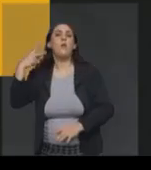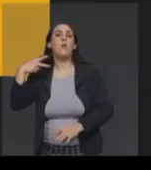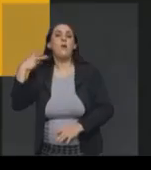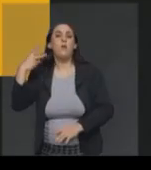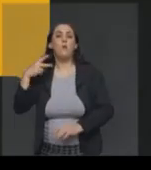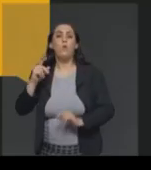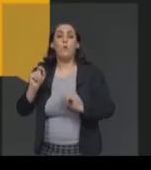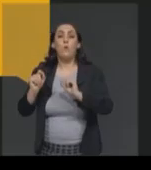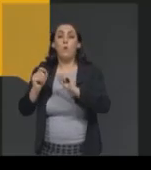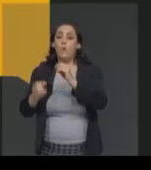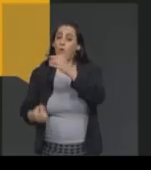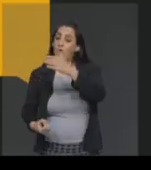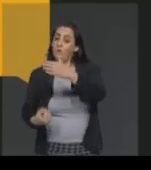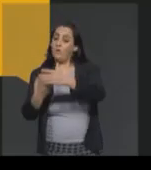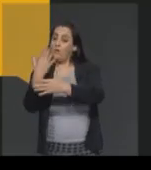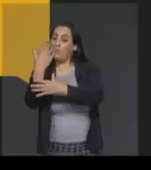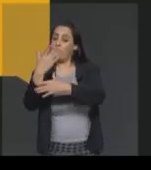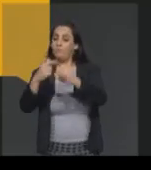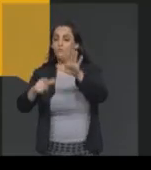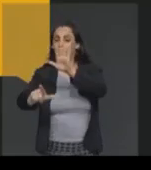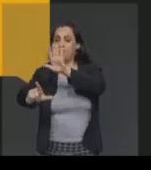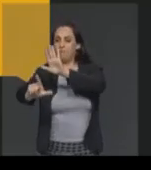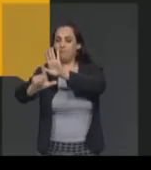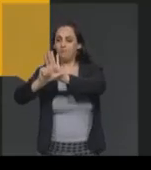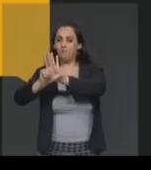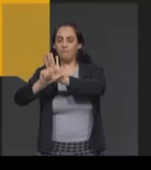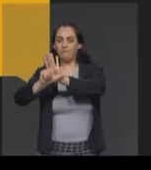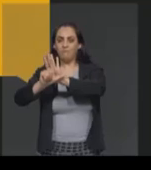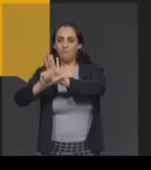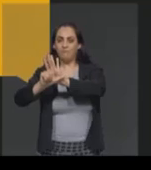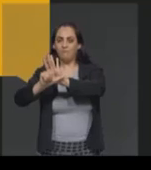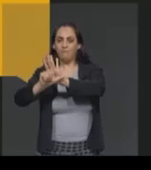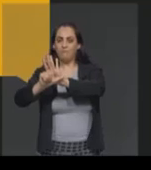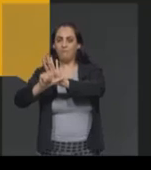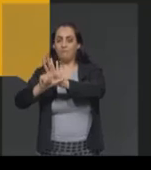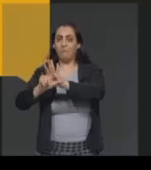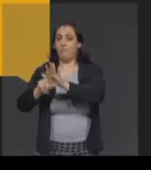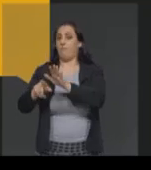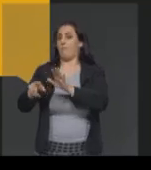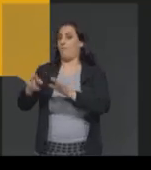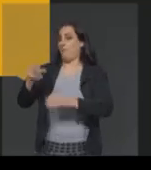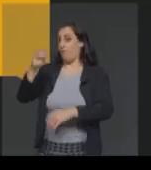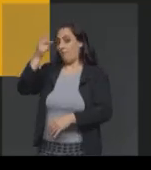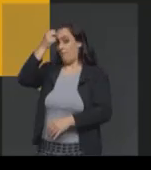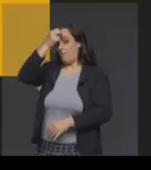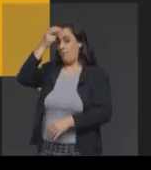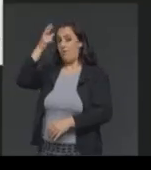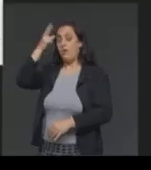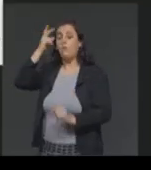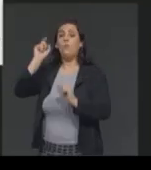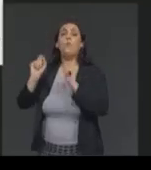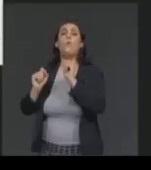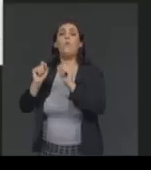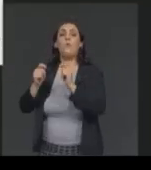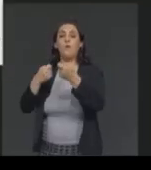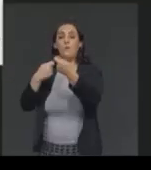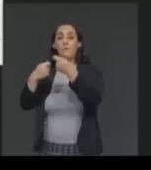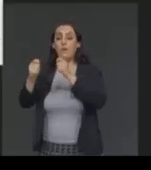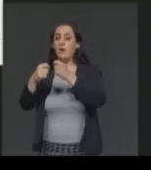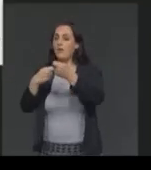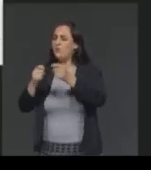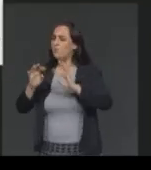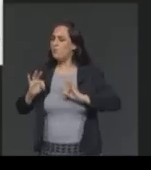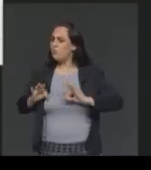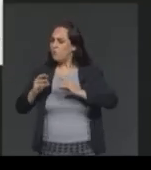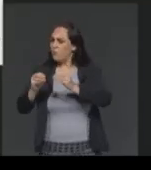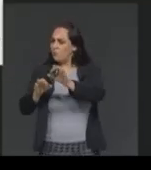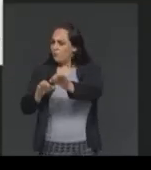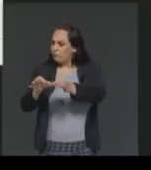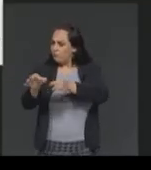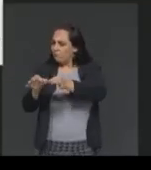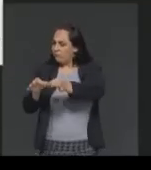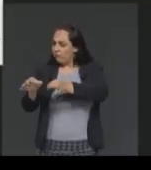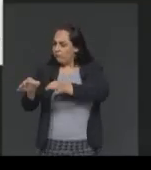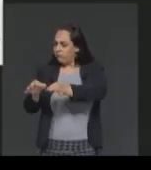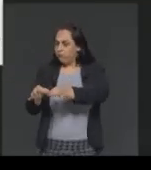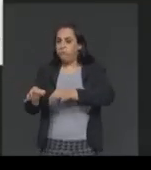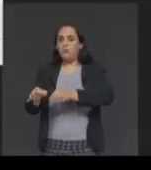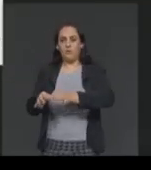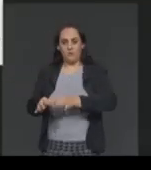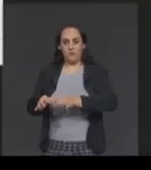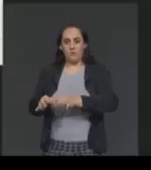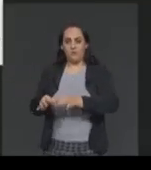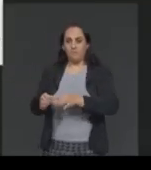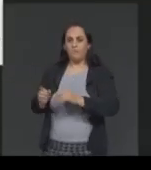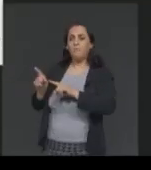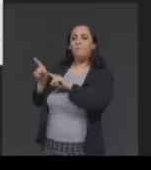da prefeitura é administrar o município. Bom, seguindo aqui, nós temos a imagem